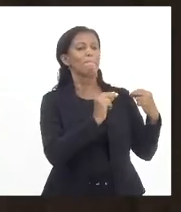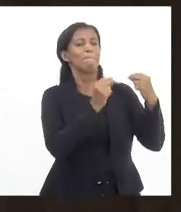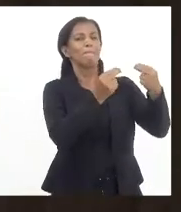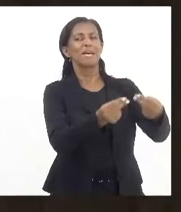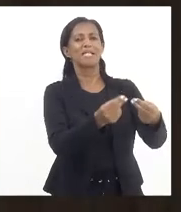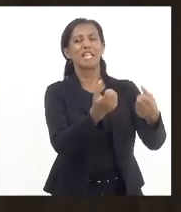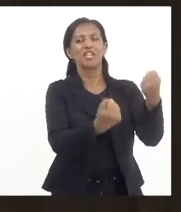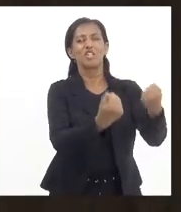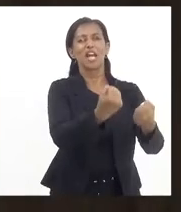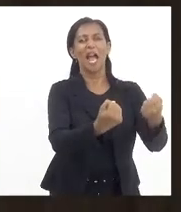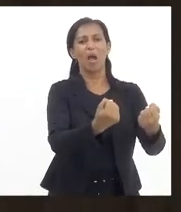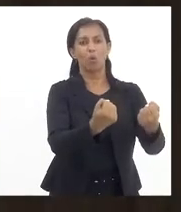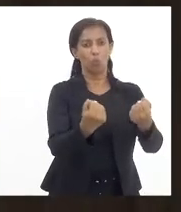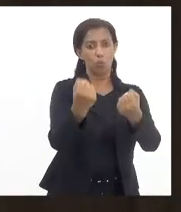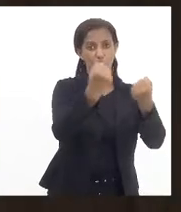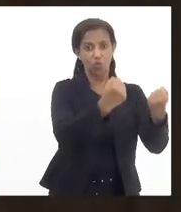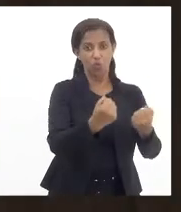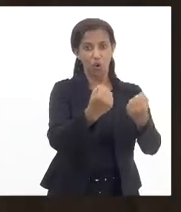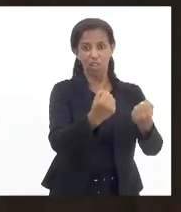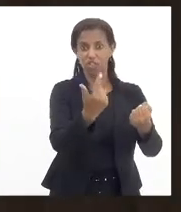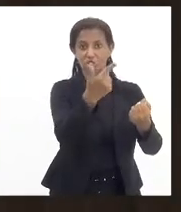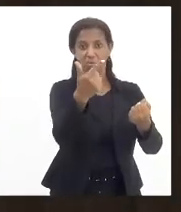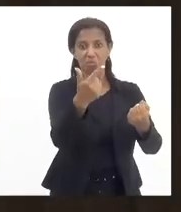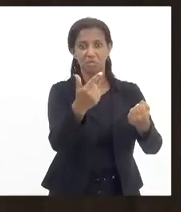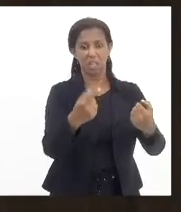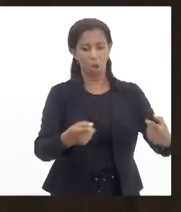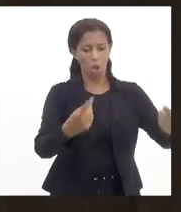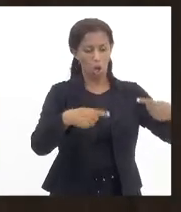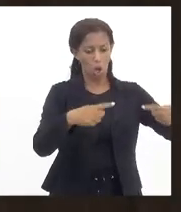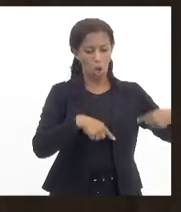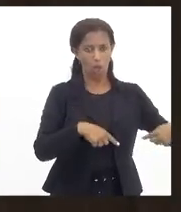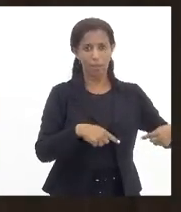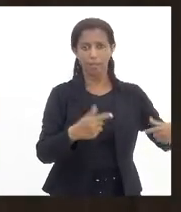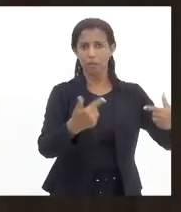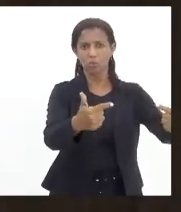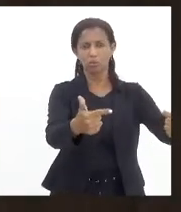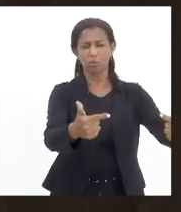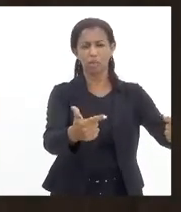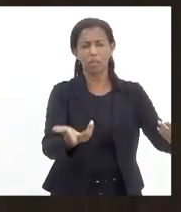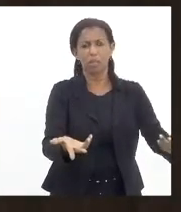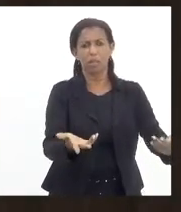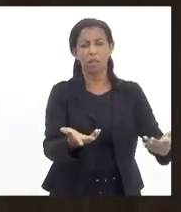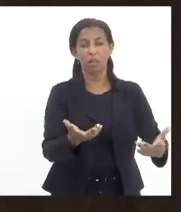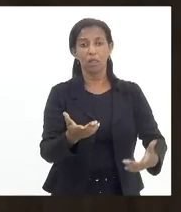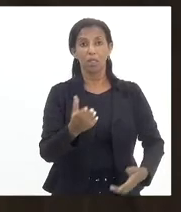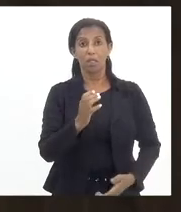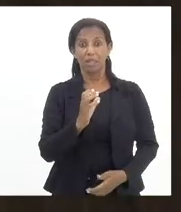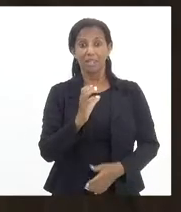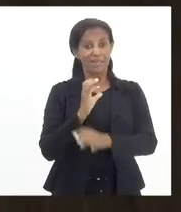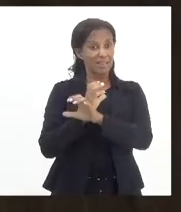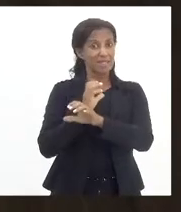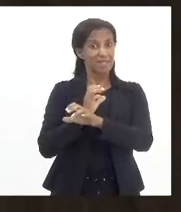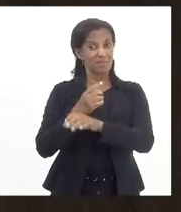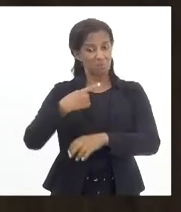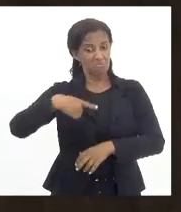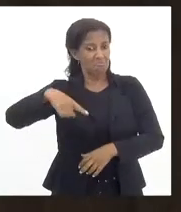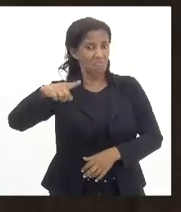sem motor, sem roda, e falasse assim, ande. E a Polícia Civil anda, e anda maravilhosamente bem.